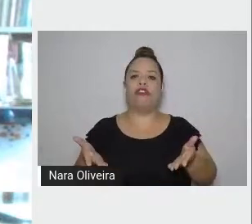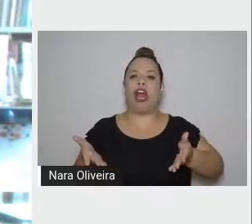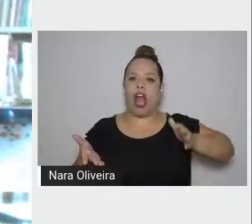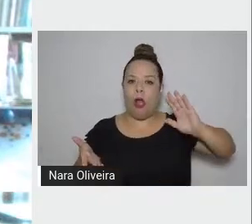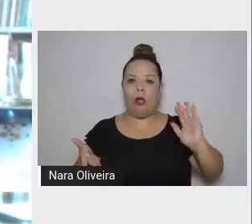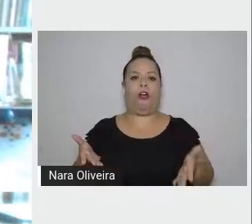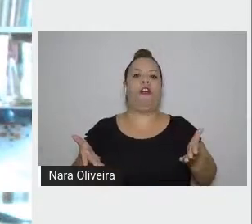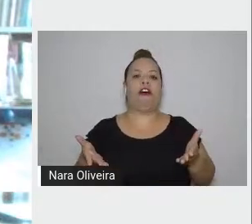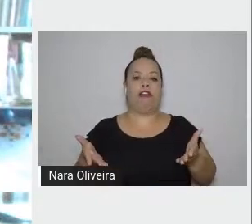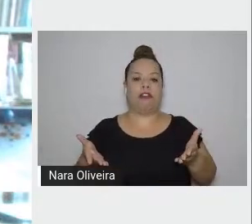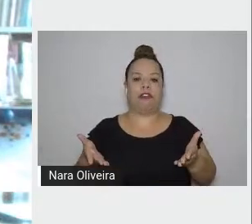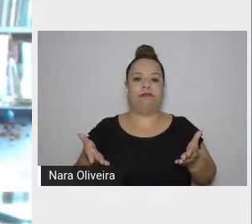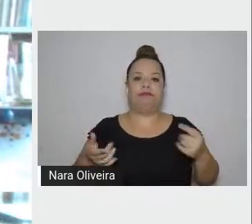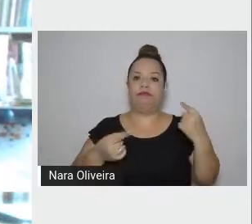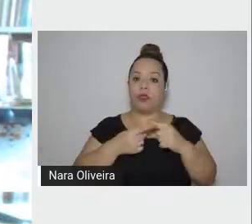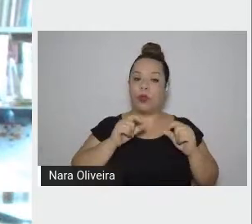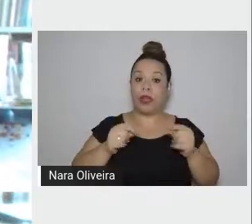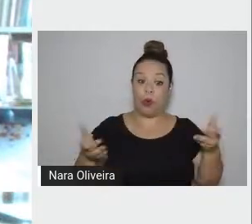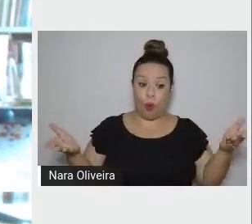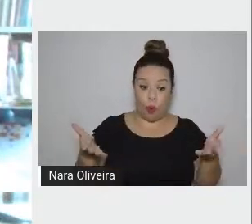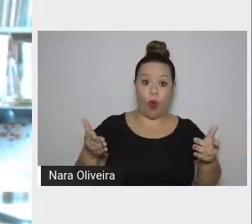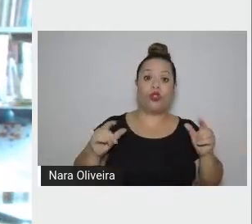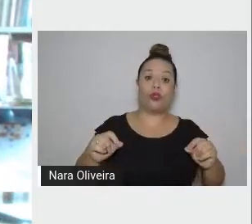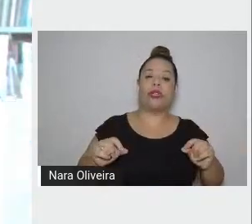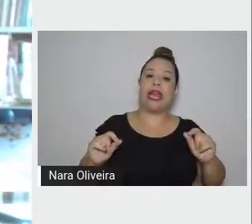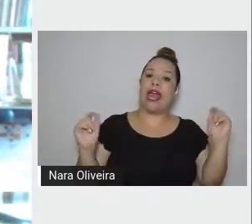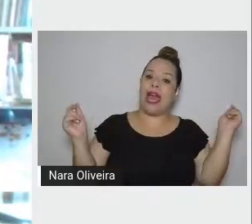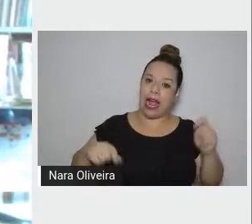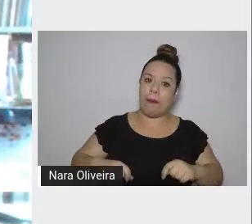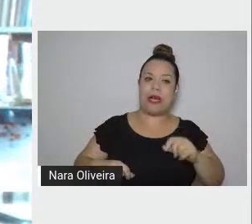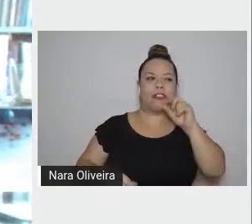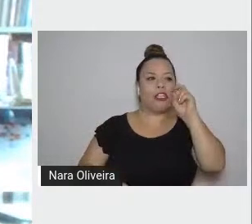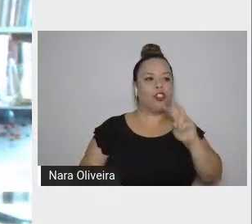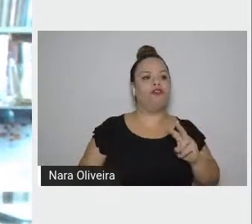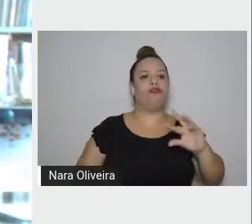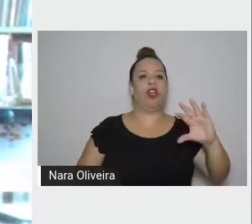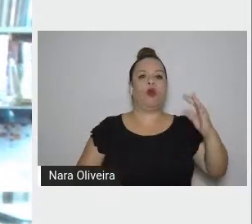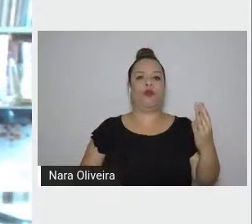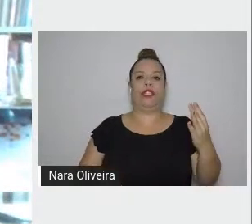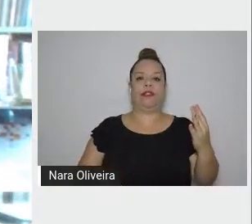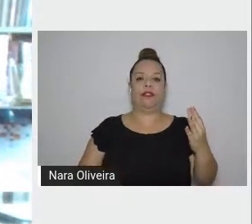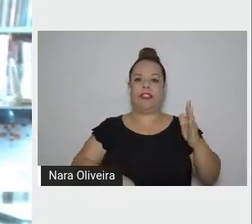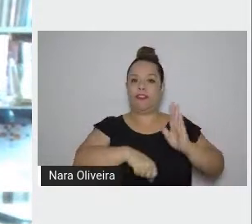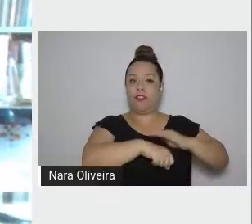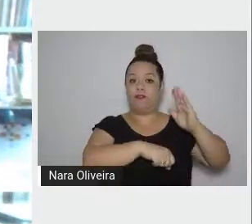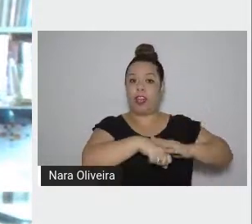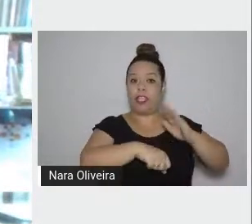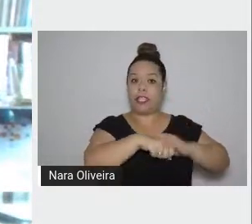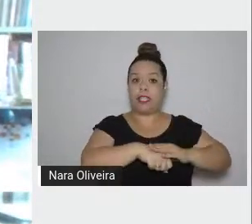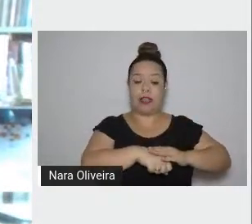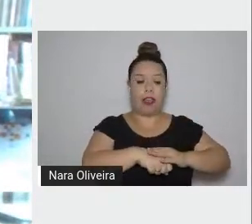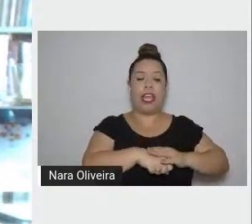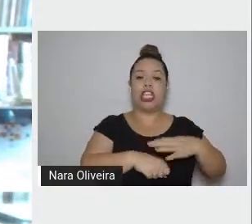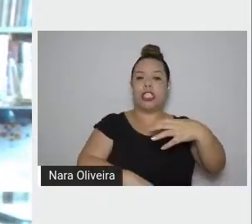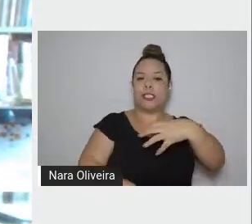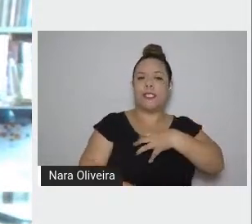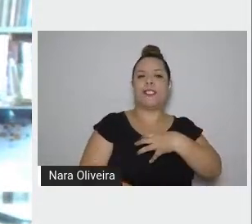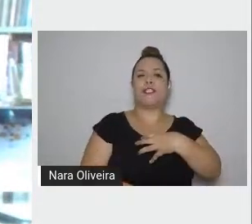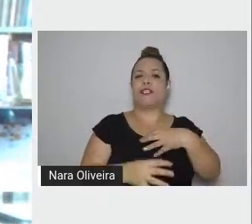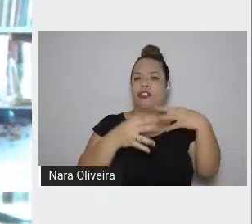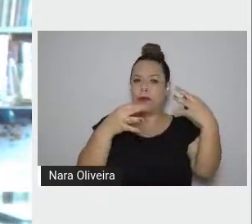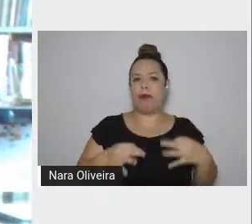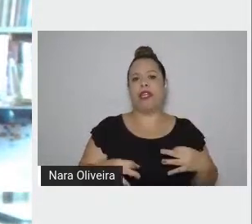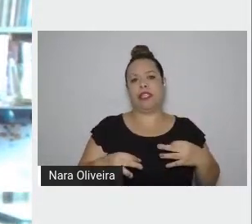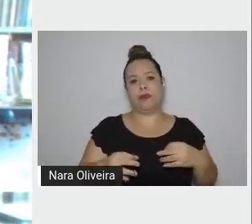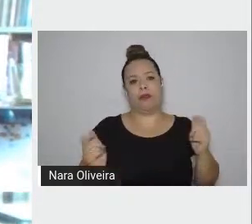Porque no presente é que está a capacidade de ver o que está acontecendo e, sobretudo, de